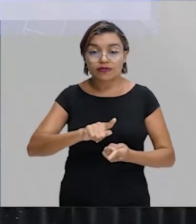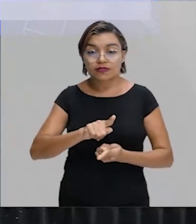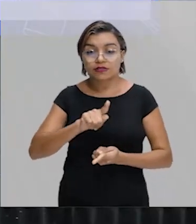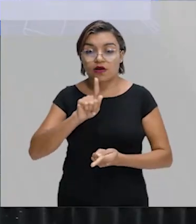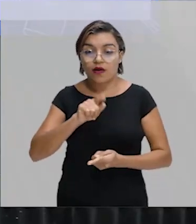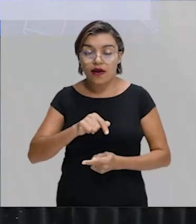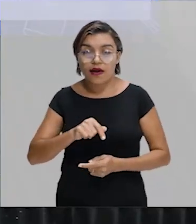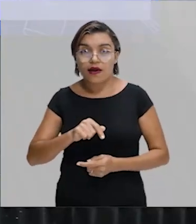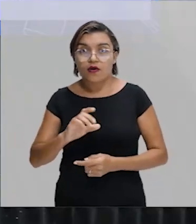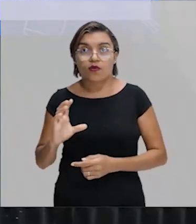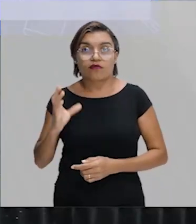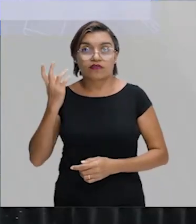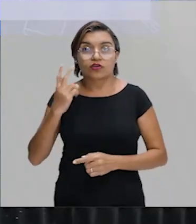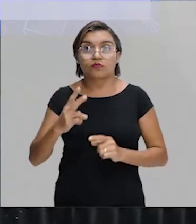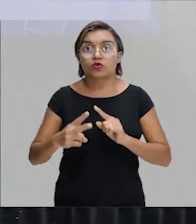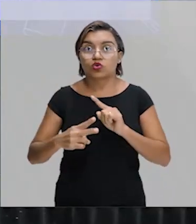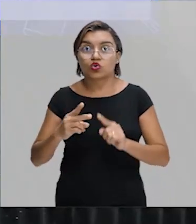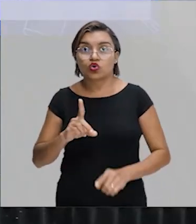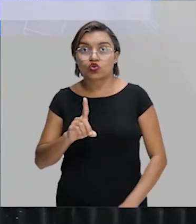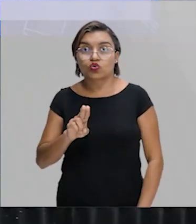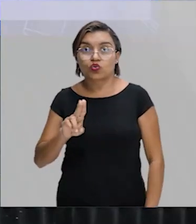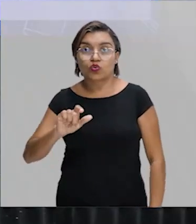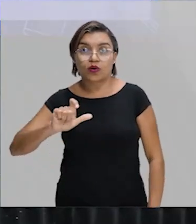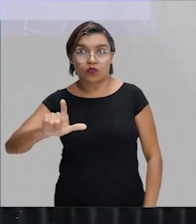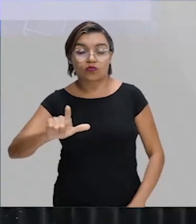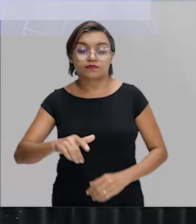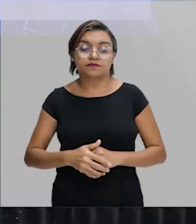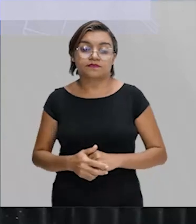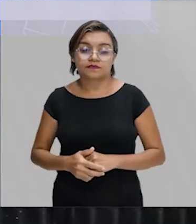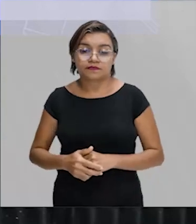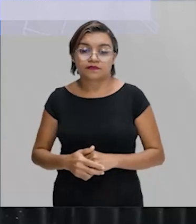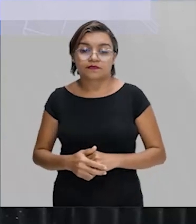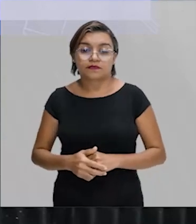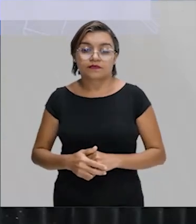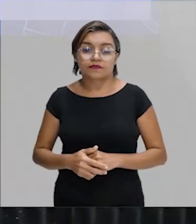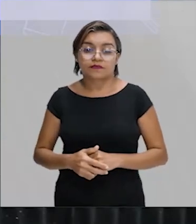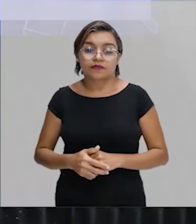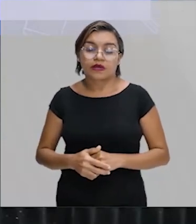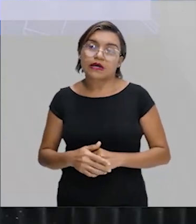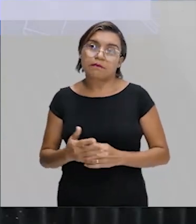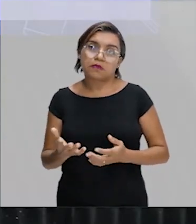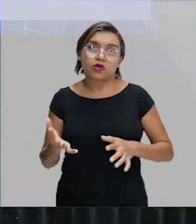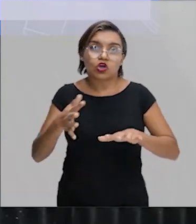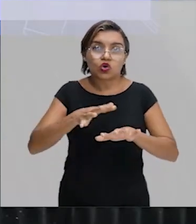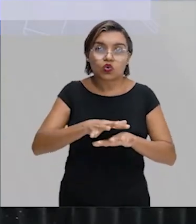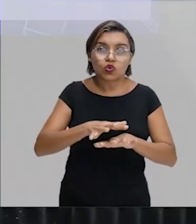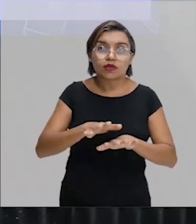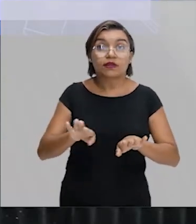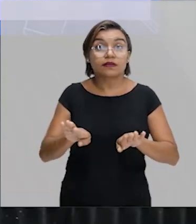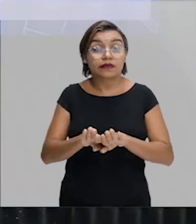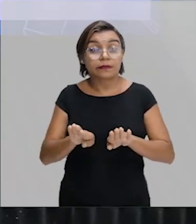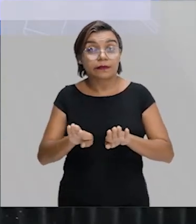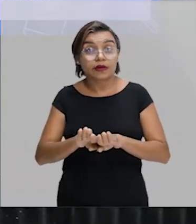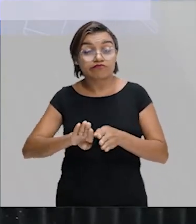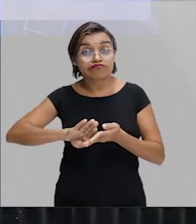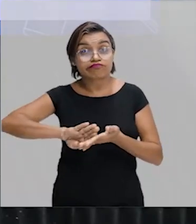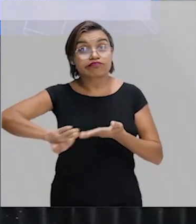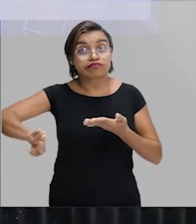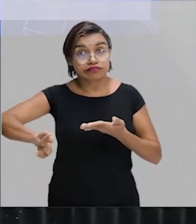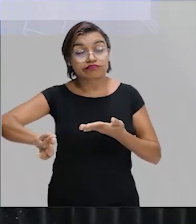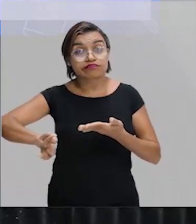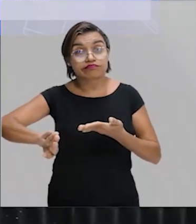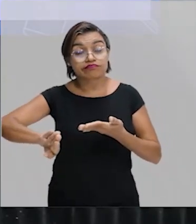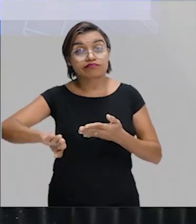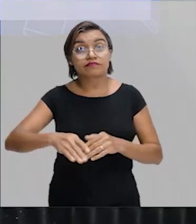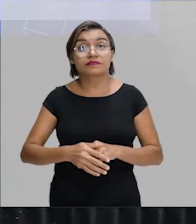dual. Segundo o Milton Santos disse, a globalização real e perversa, ela ao mesmo tempo inclui, mas ela também exclui. Ela inclui a